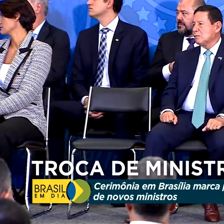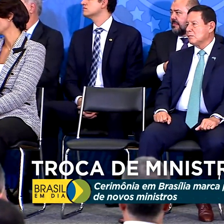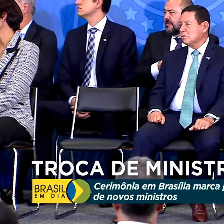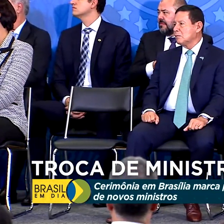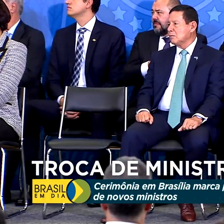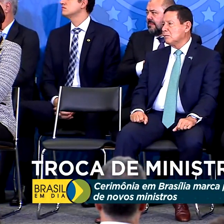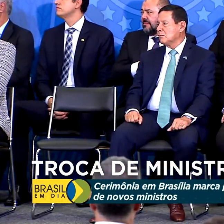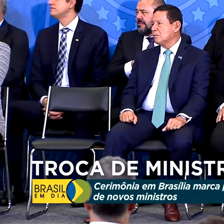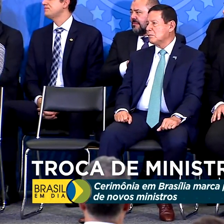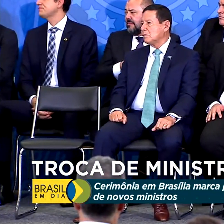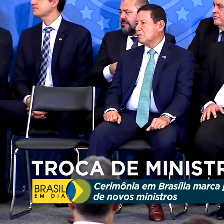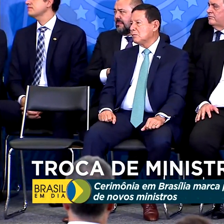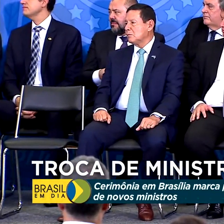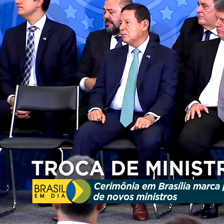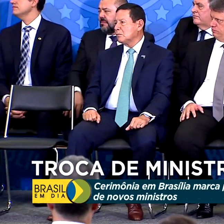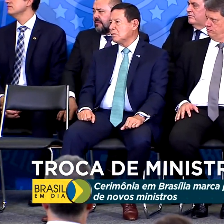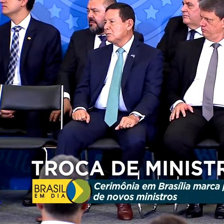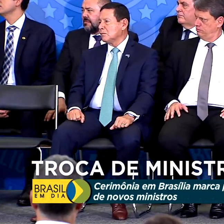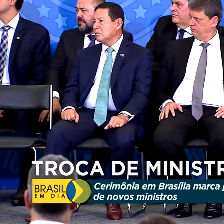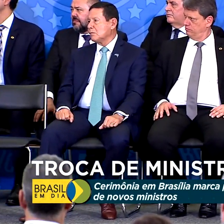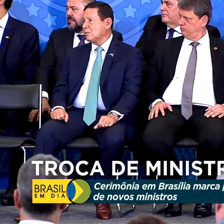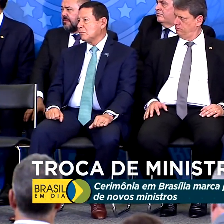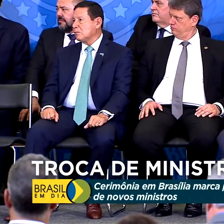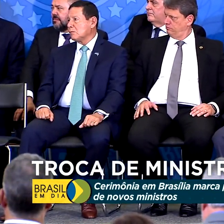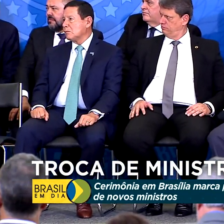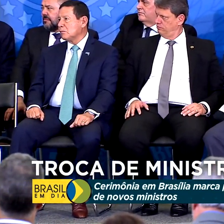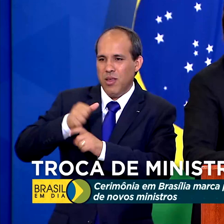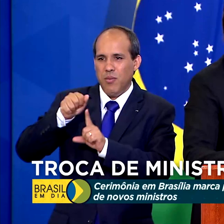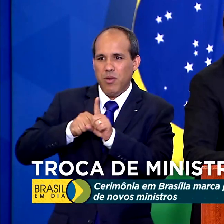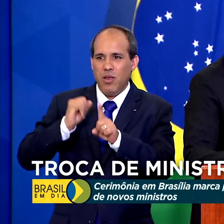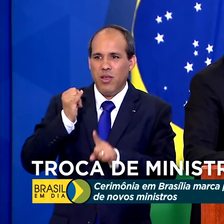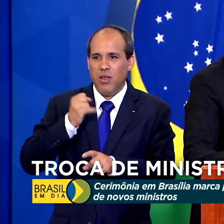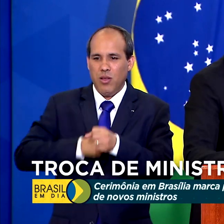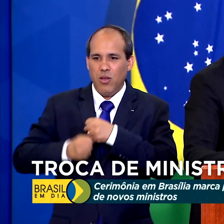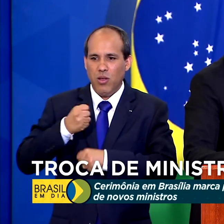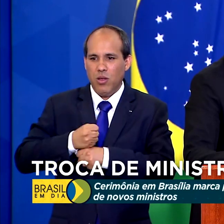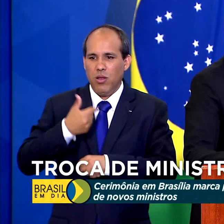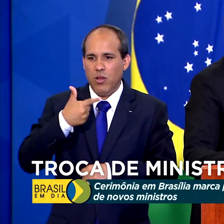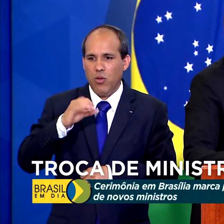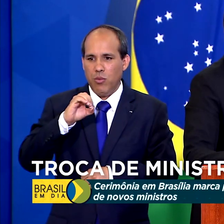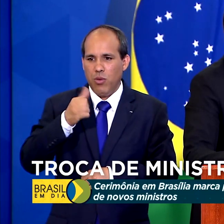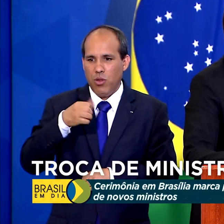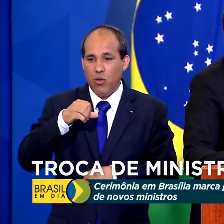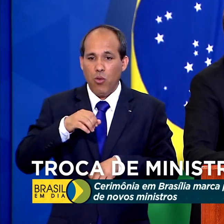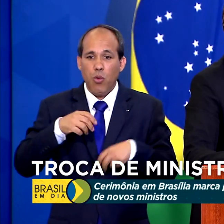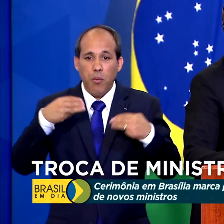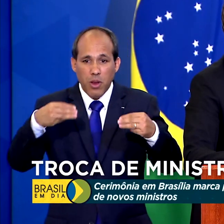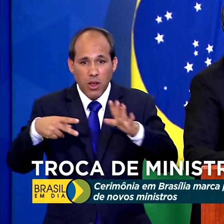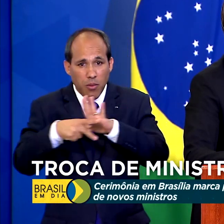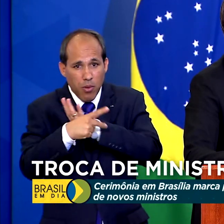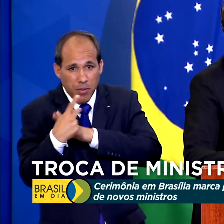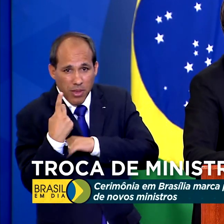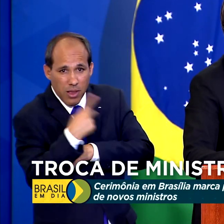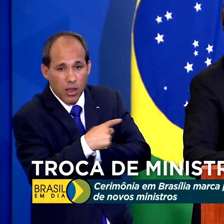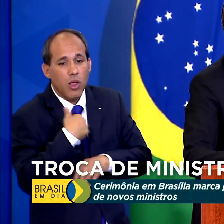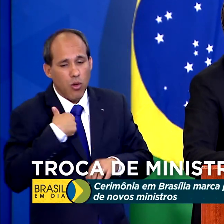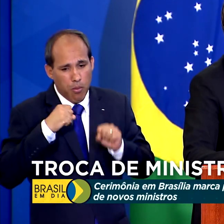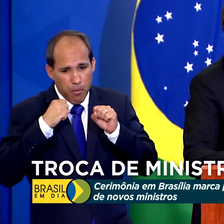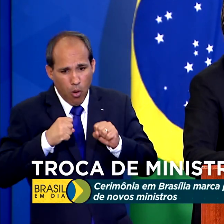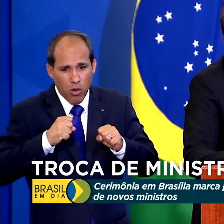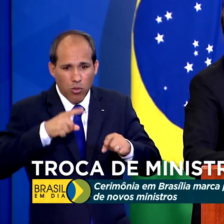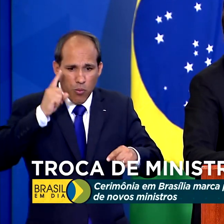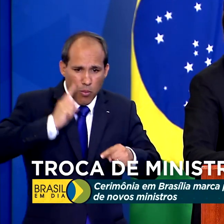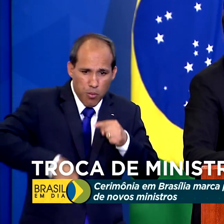aqueles quando eu os nomeei em janeiro de 2019. O ministério é de vocês, eu tenho o poder de veto,